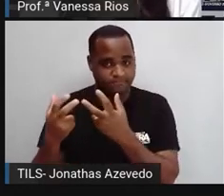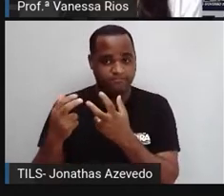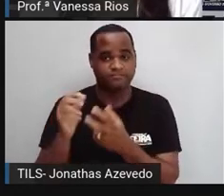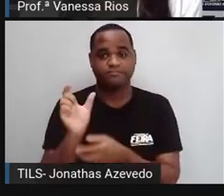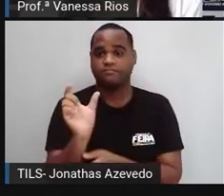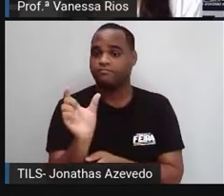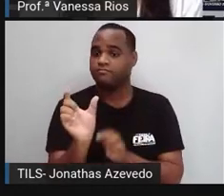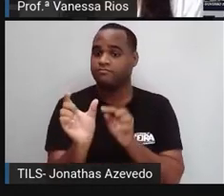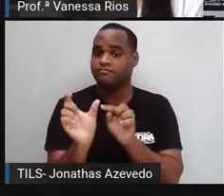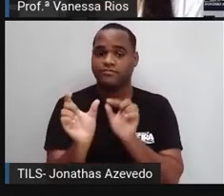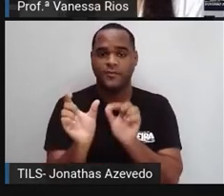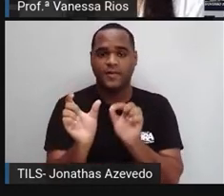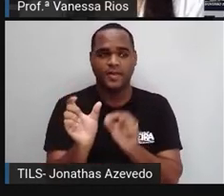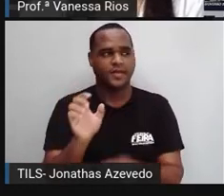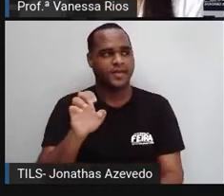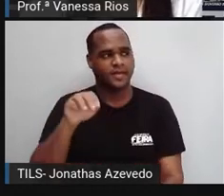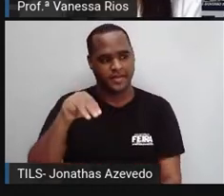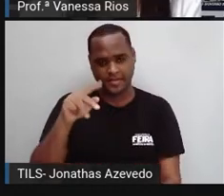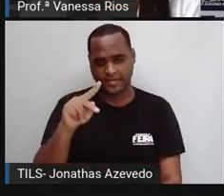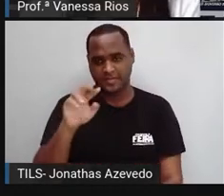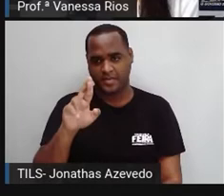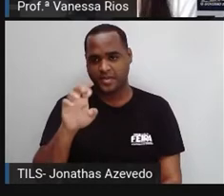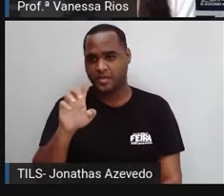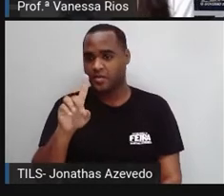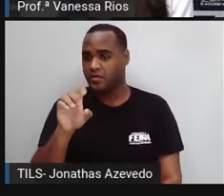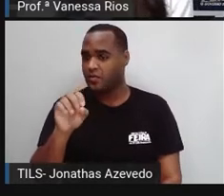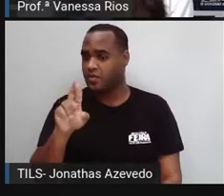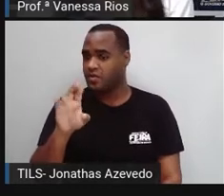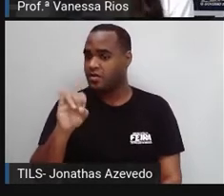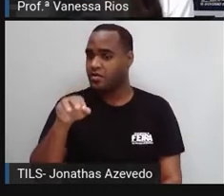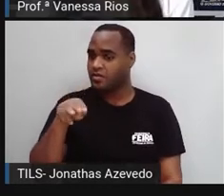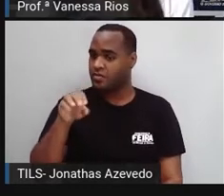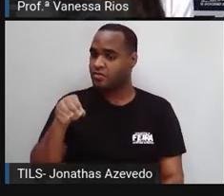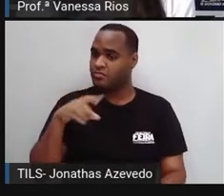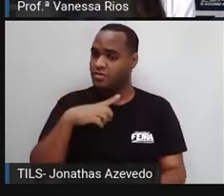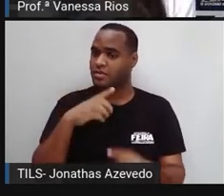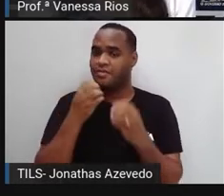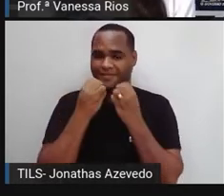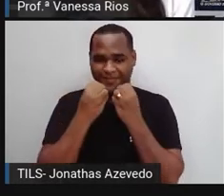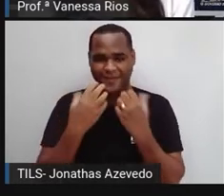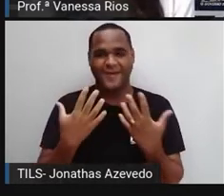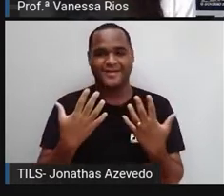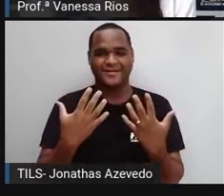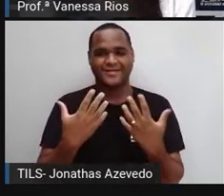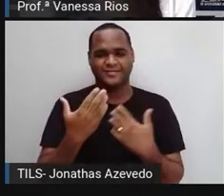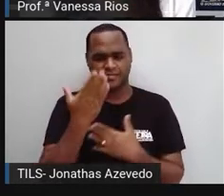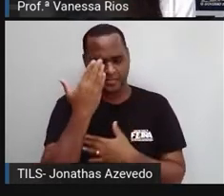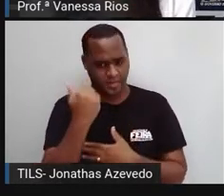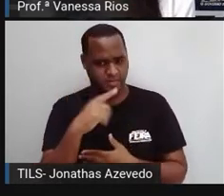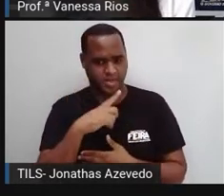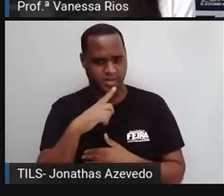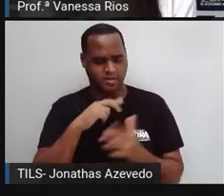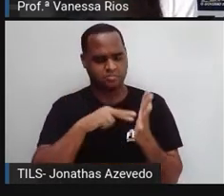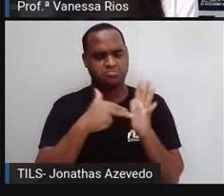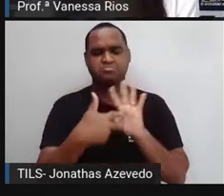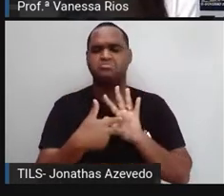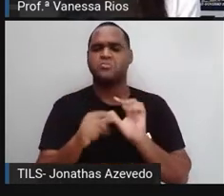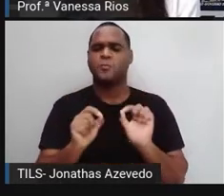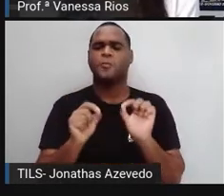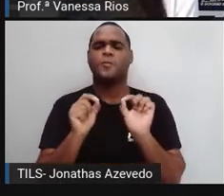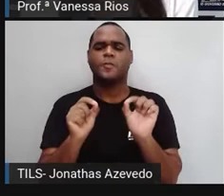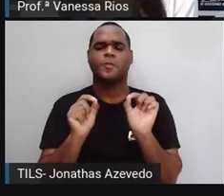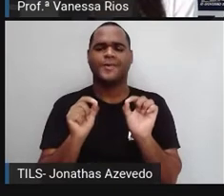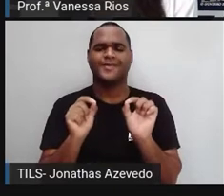aí você sabe que isso significa, de que